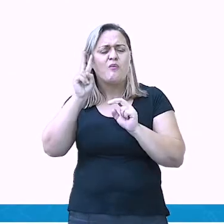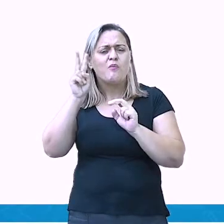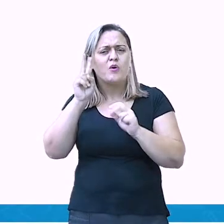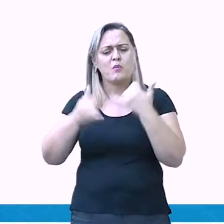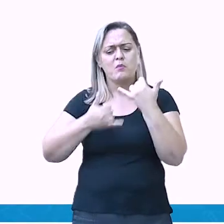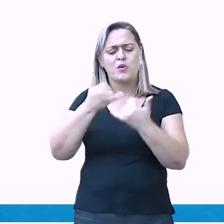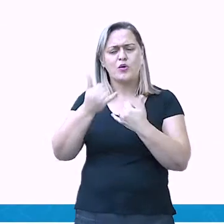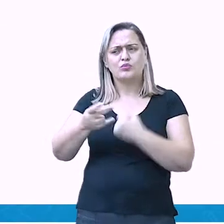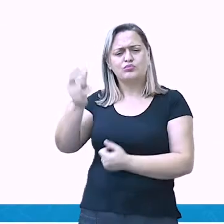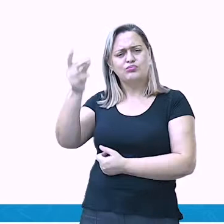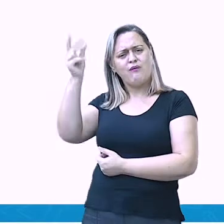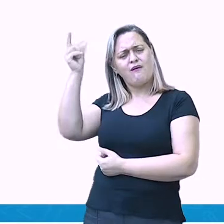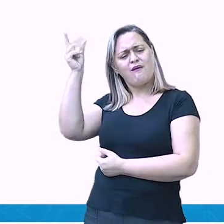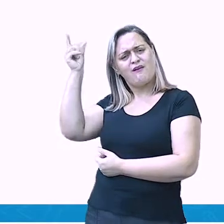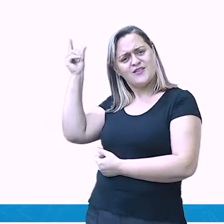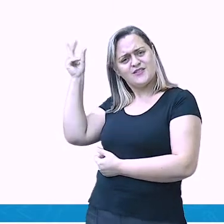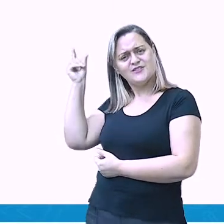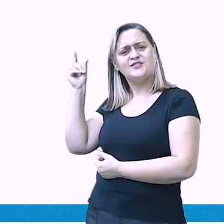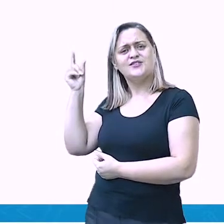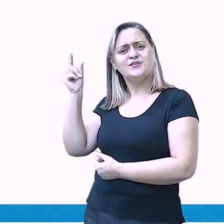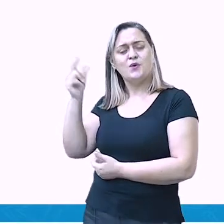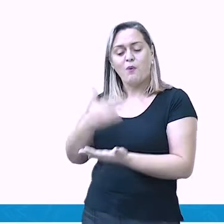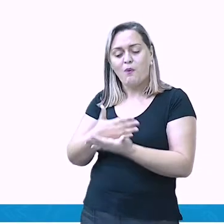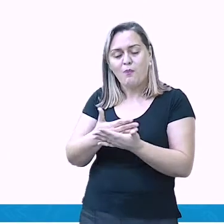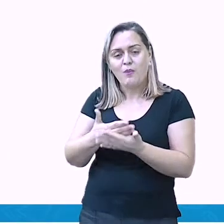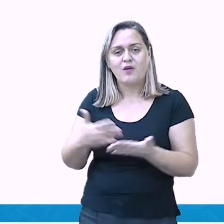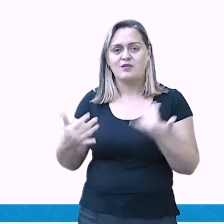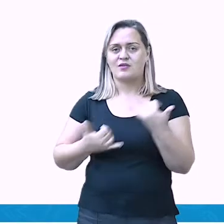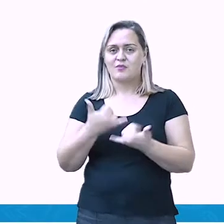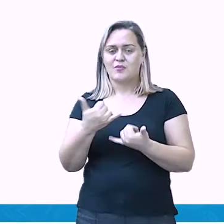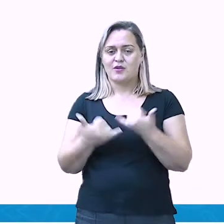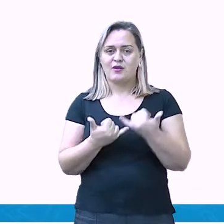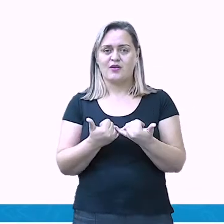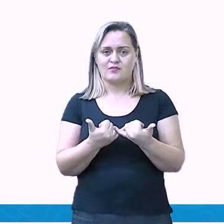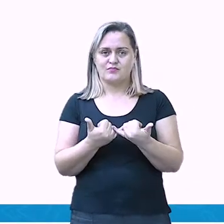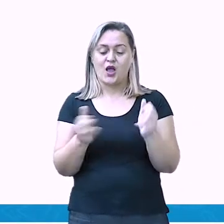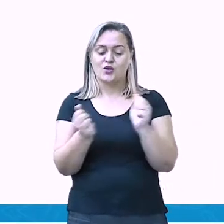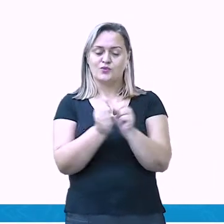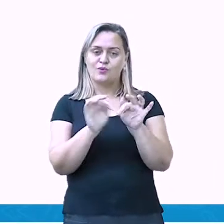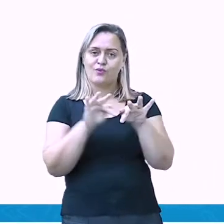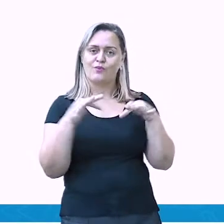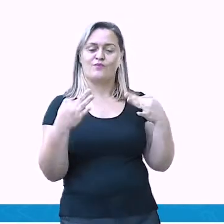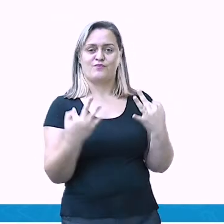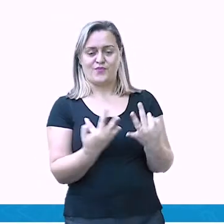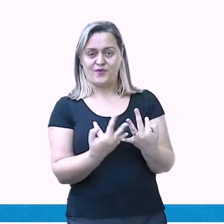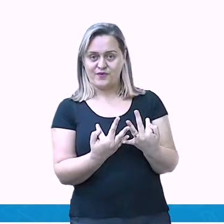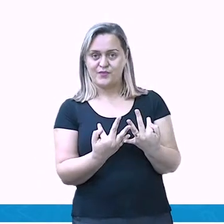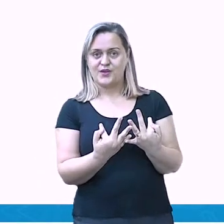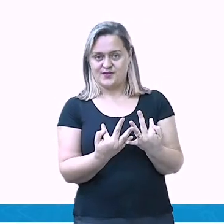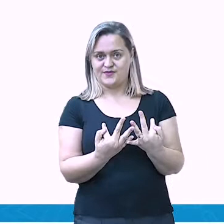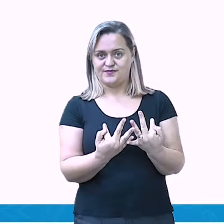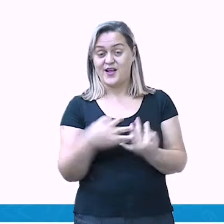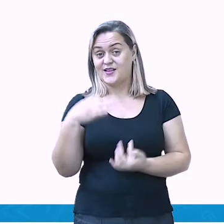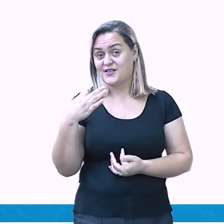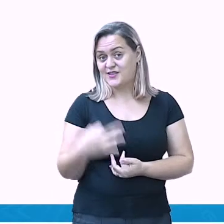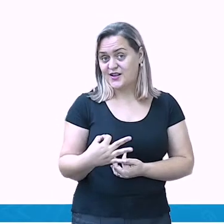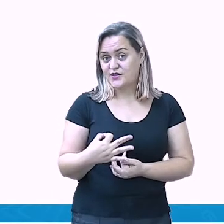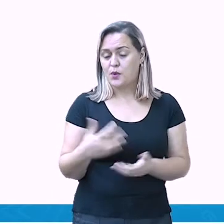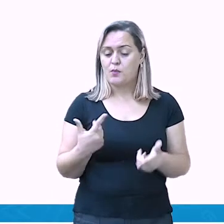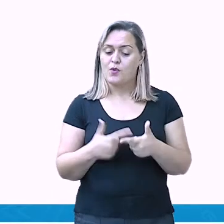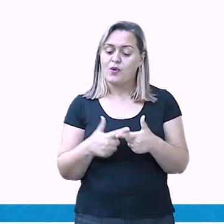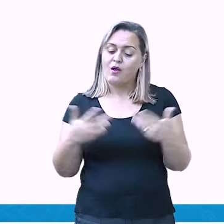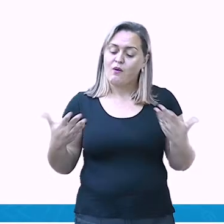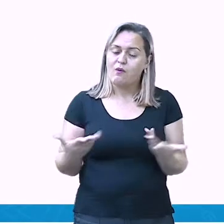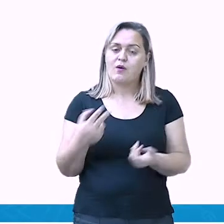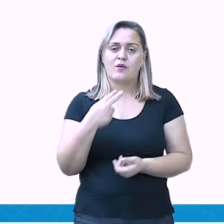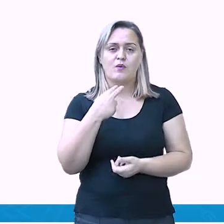no jogo de dama, não é mesmo? Bem, então nós vimos aqui, relembramos o que é a zona